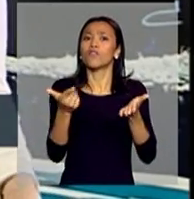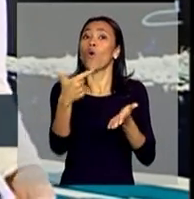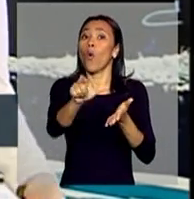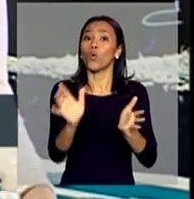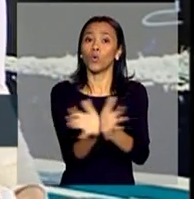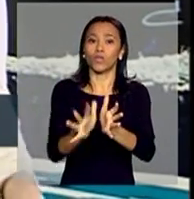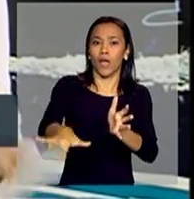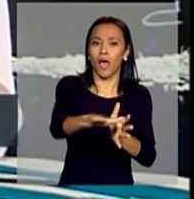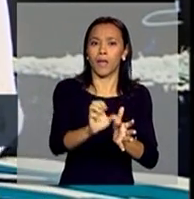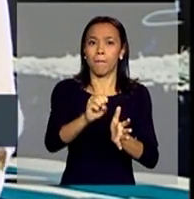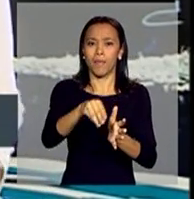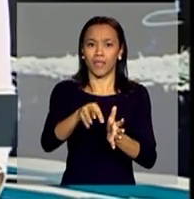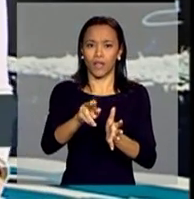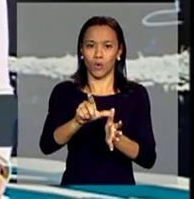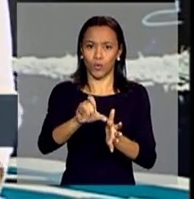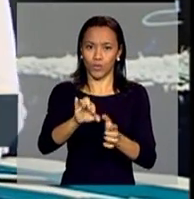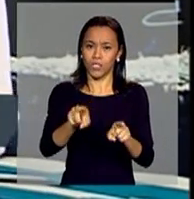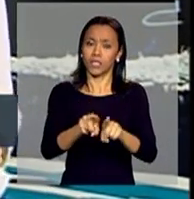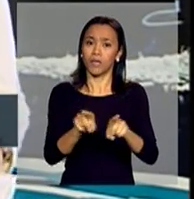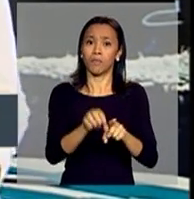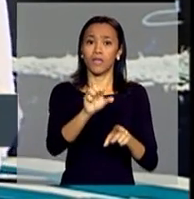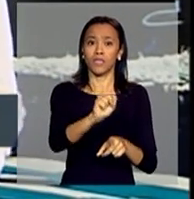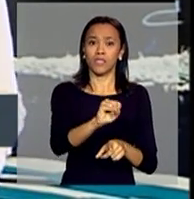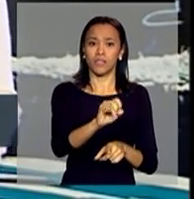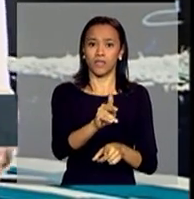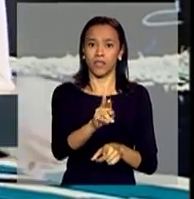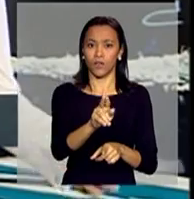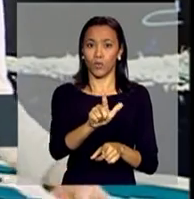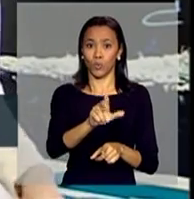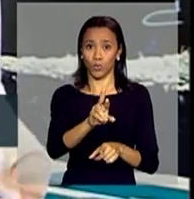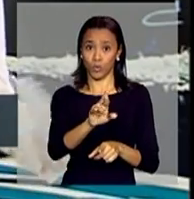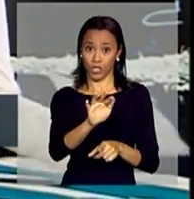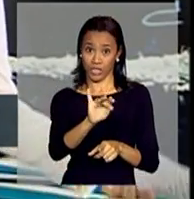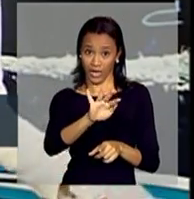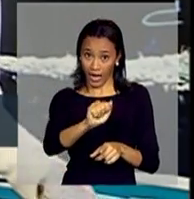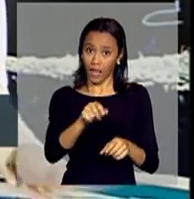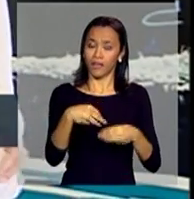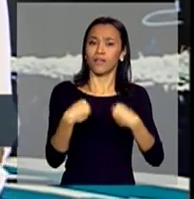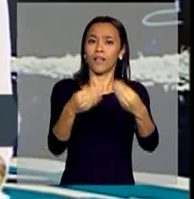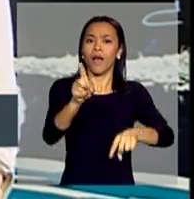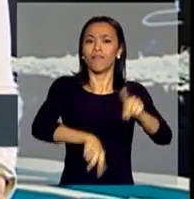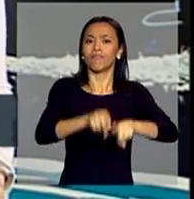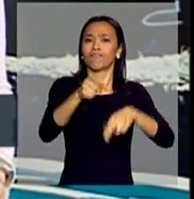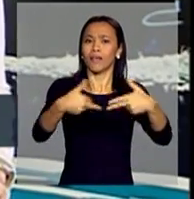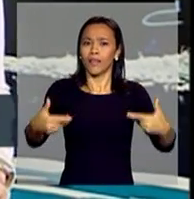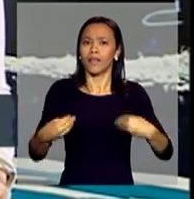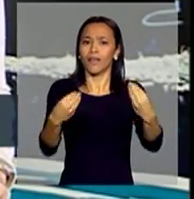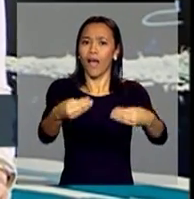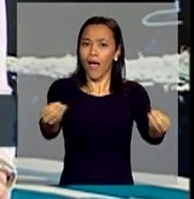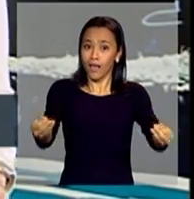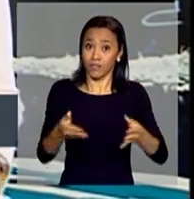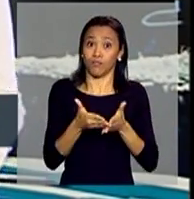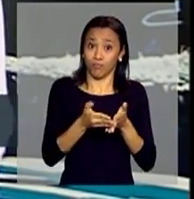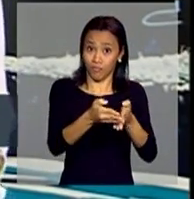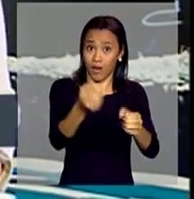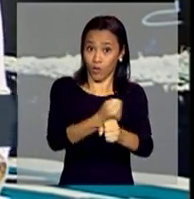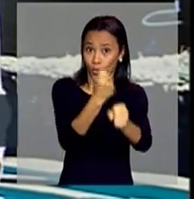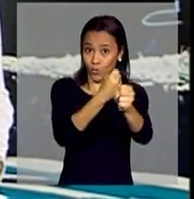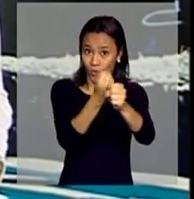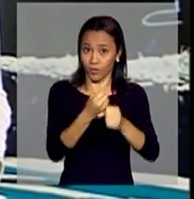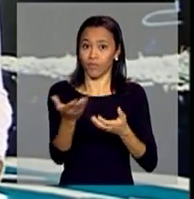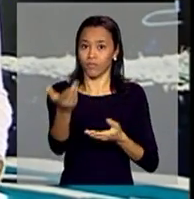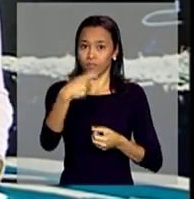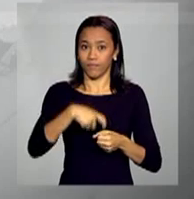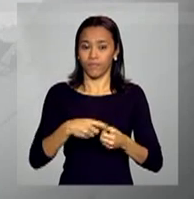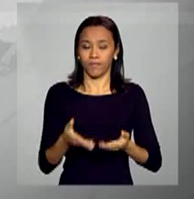a metalúrgica e siderúrgica, que fornecem equipamentos, materiais necessários para as embarcações. Lúcia.